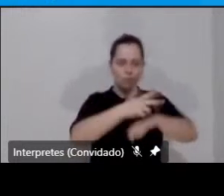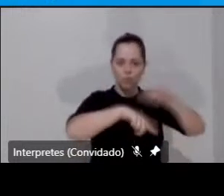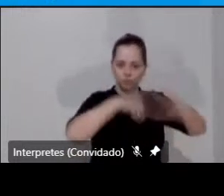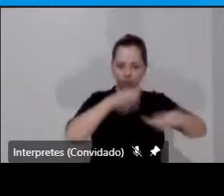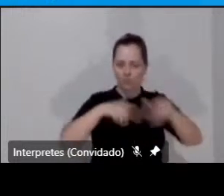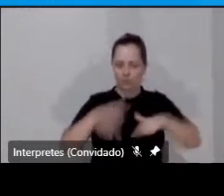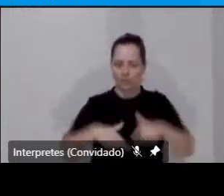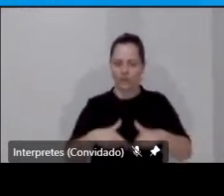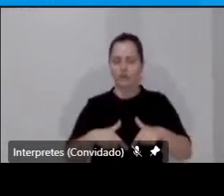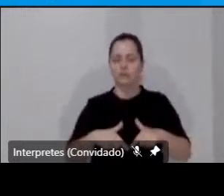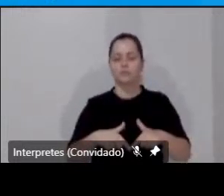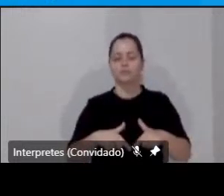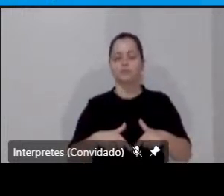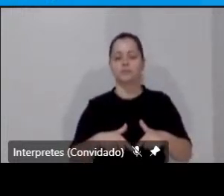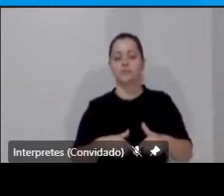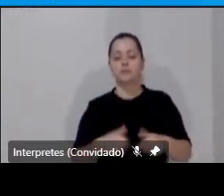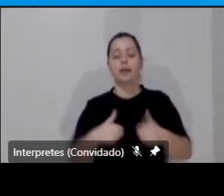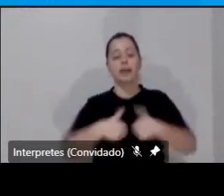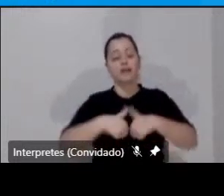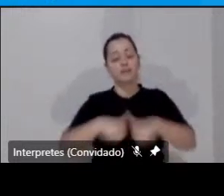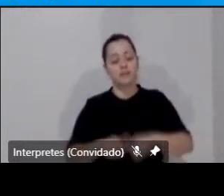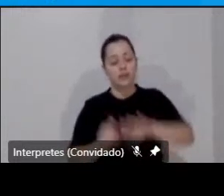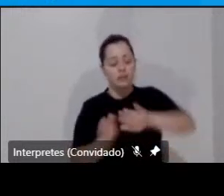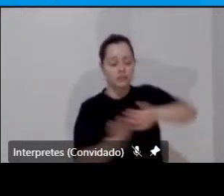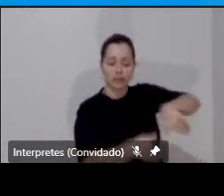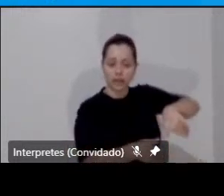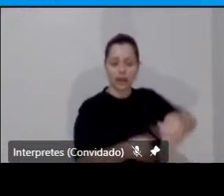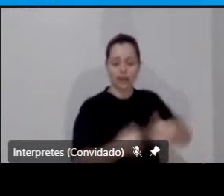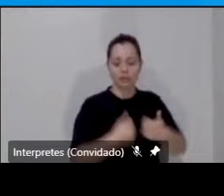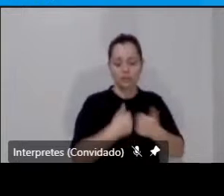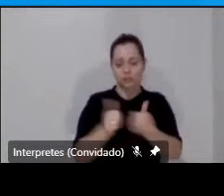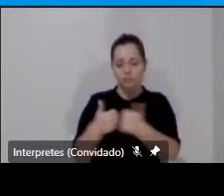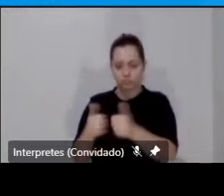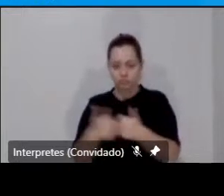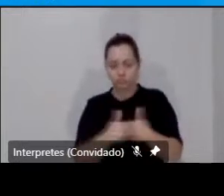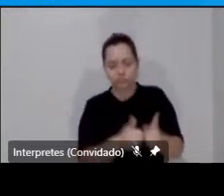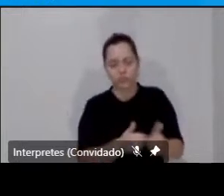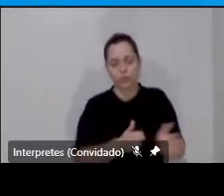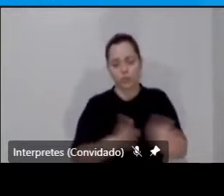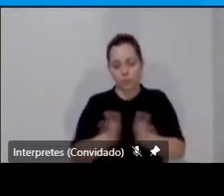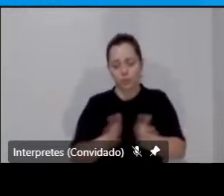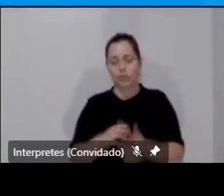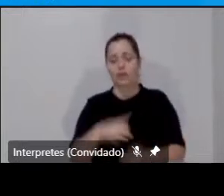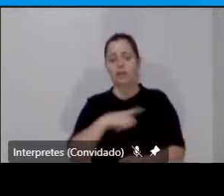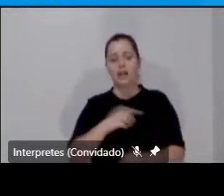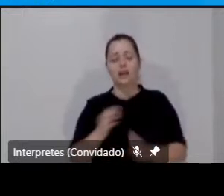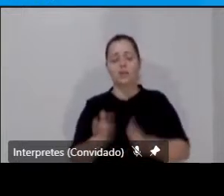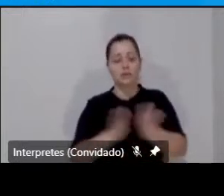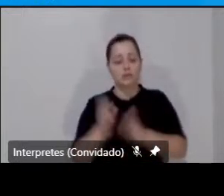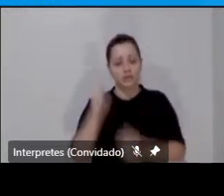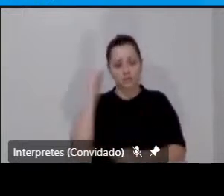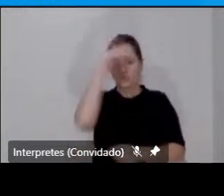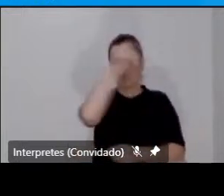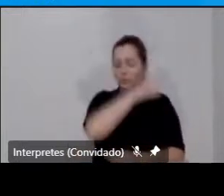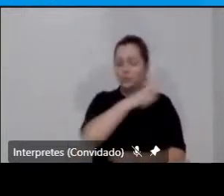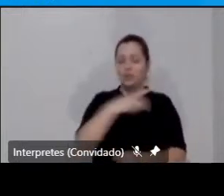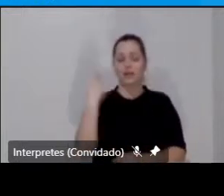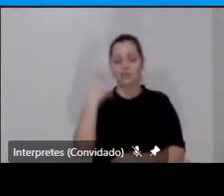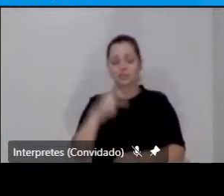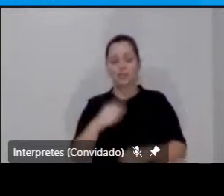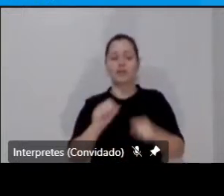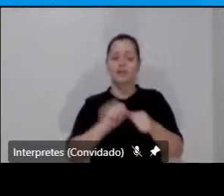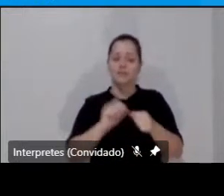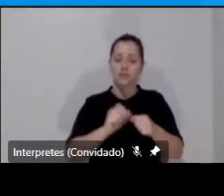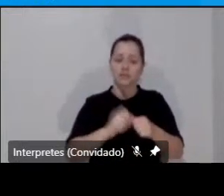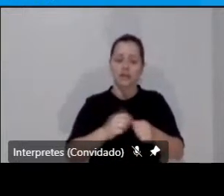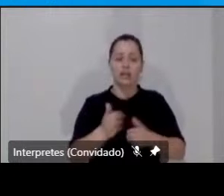fica de lado, entender o acesso que a gente tem, a dificuldade de acessar uma plataforma ou não, também é